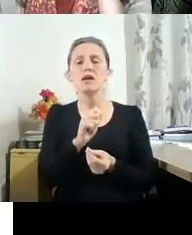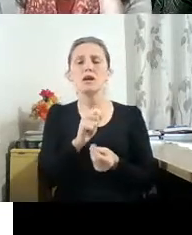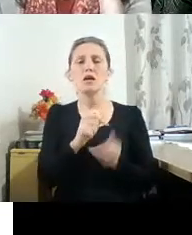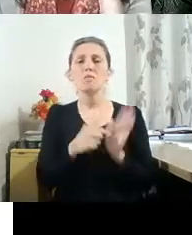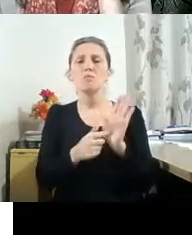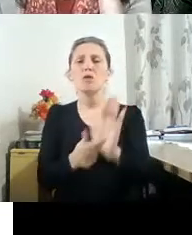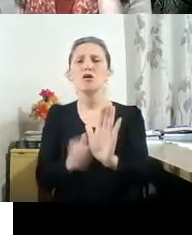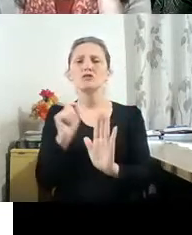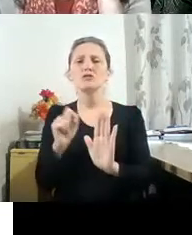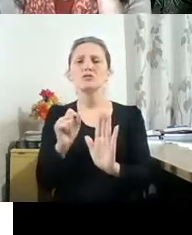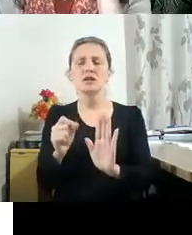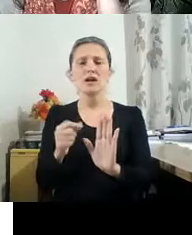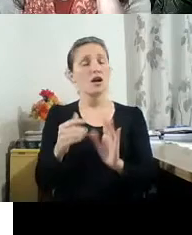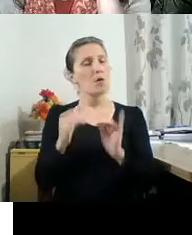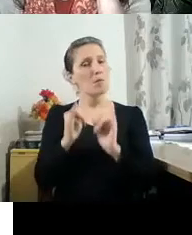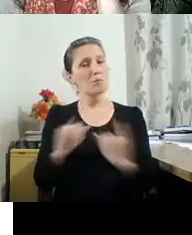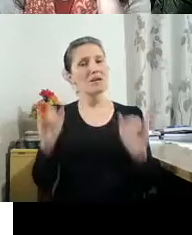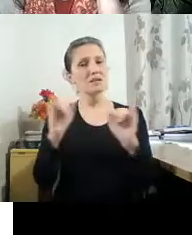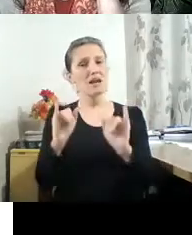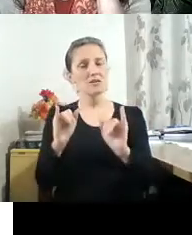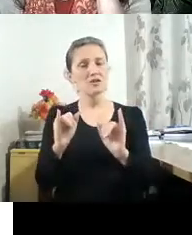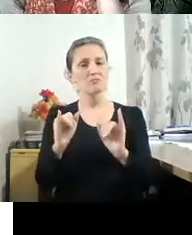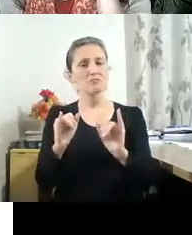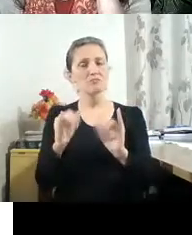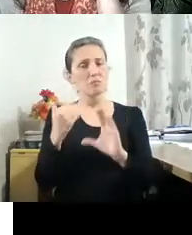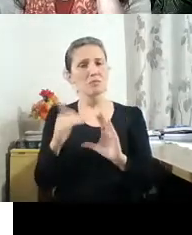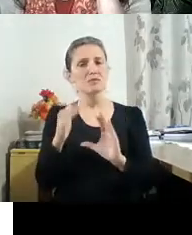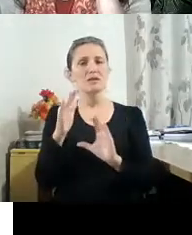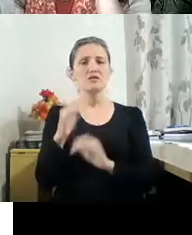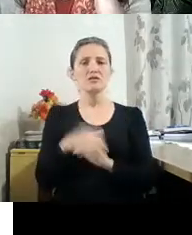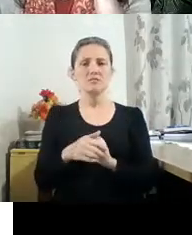uma mensagem, tudo isso também faz parte de uma narrativa.